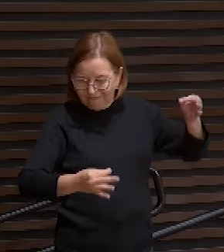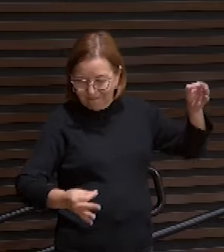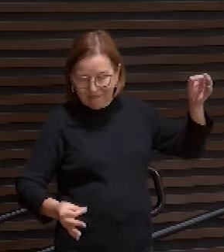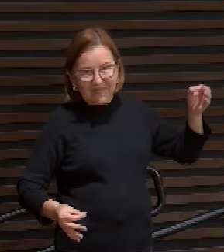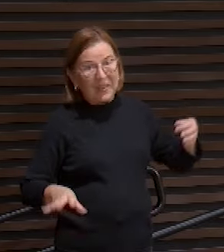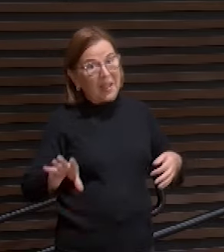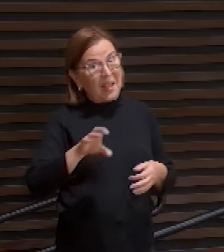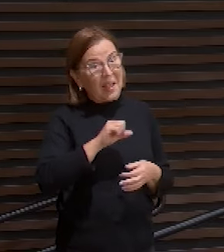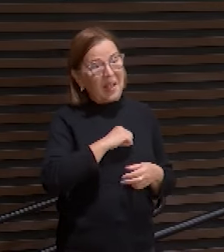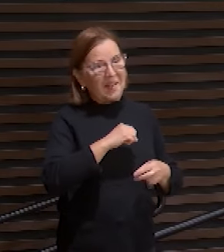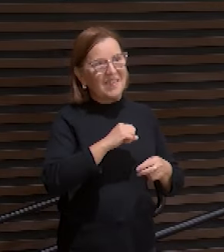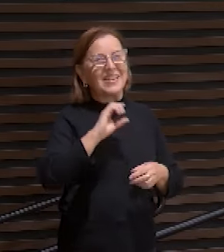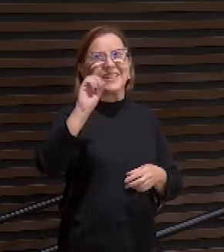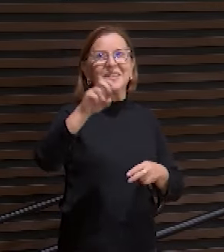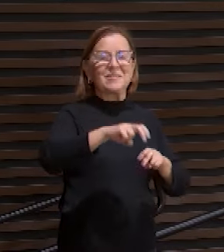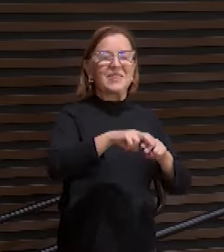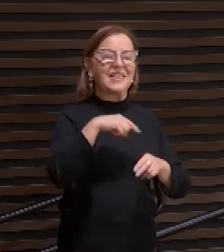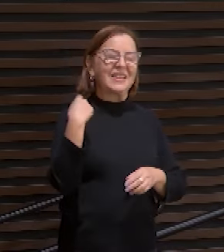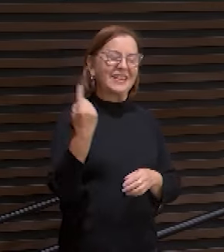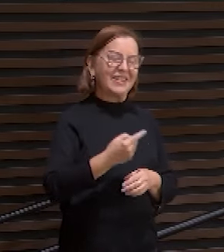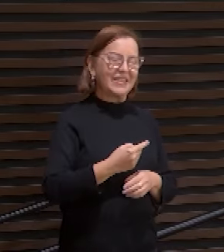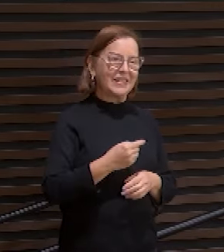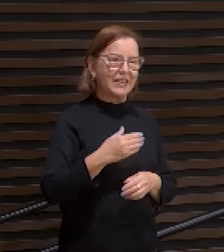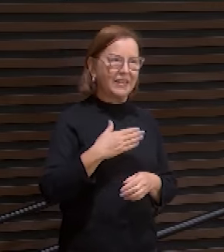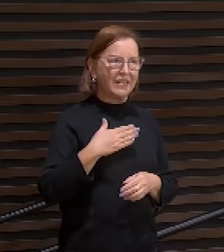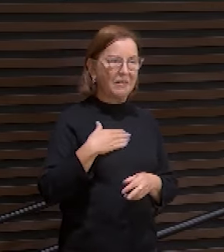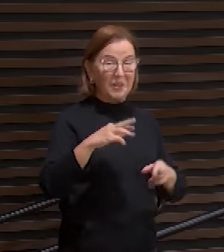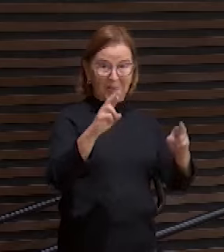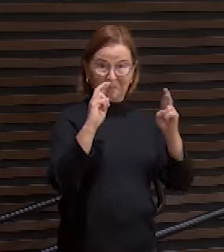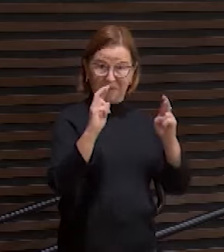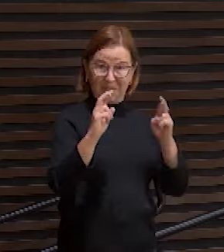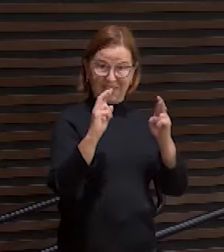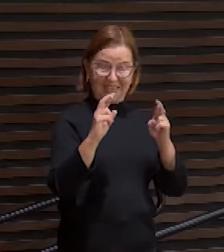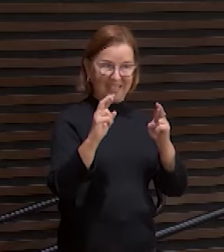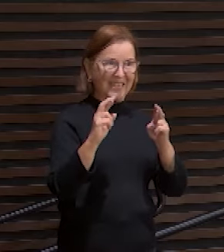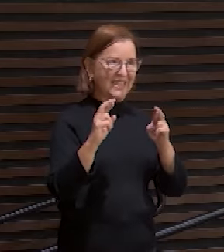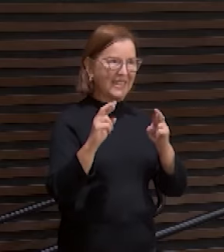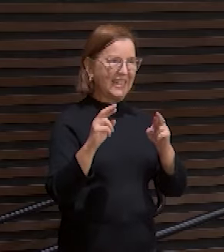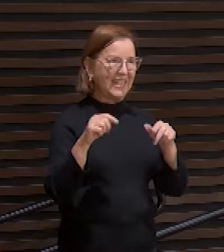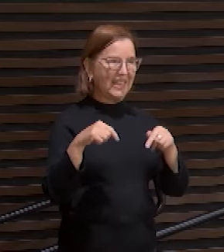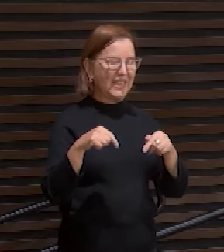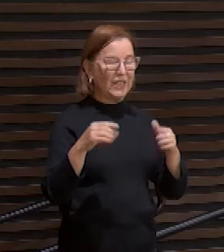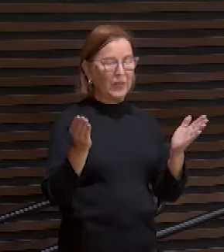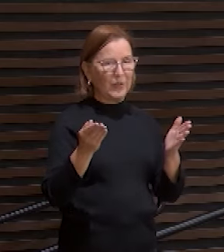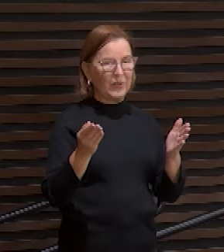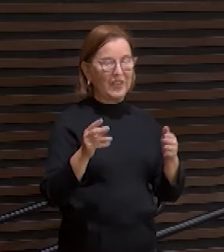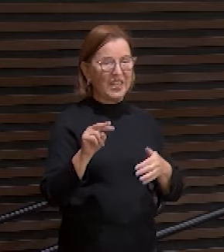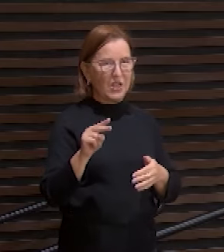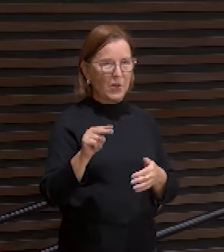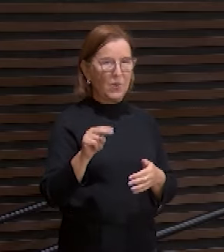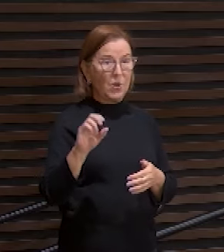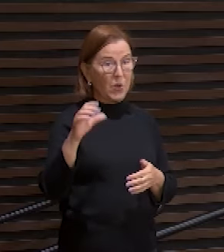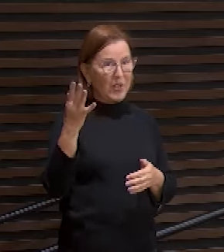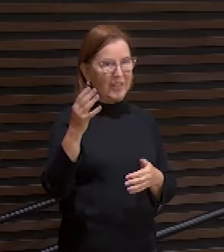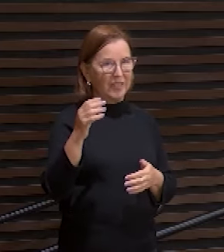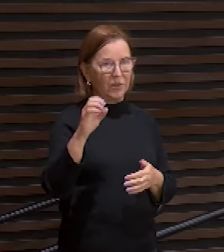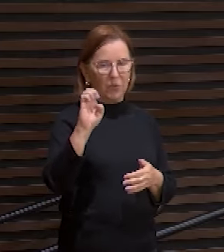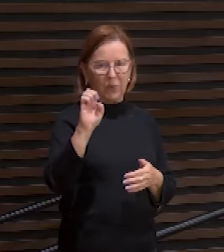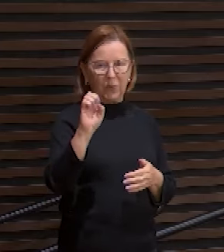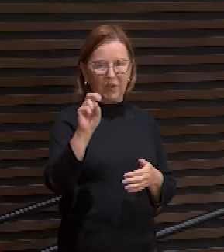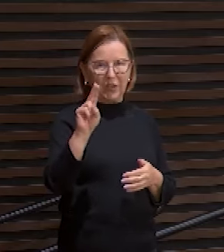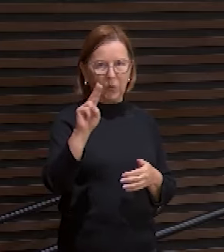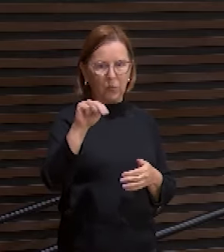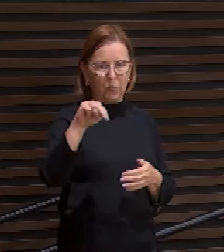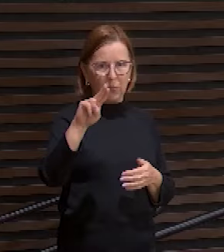A minha expectativa é que aconteça aqui hoje, como aconteceu com o Eunuco. O Eunuco, da rainha de Candace, quando ele